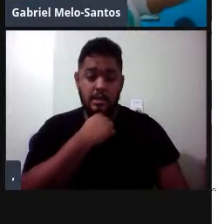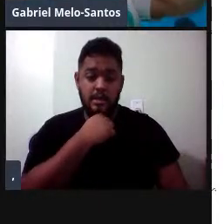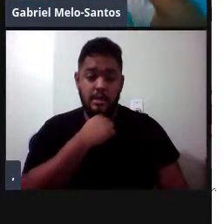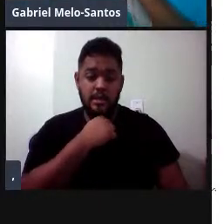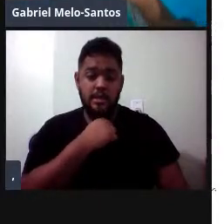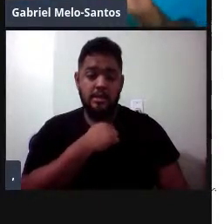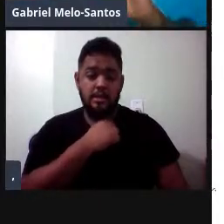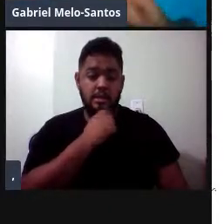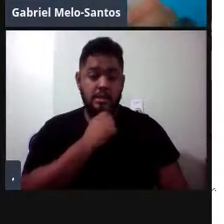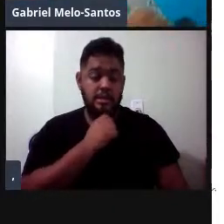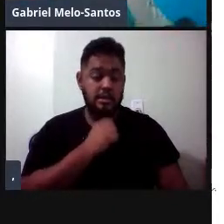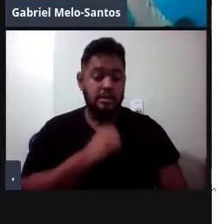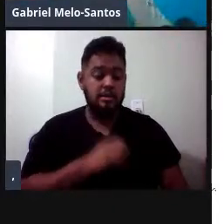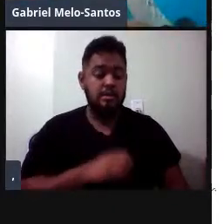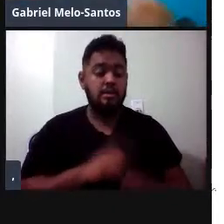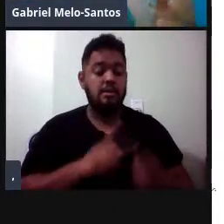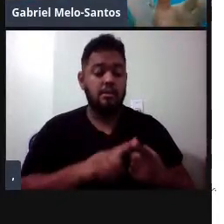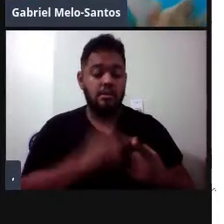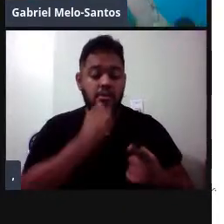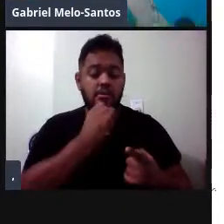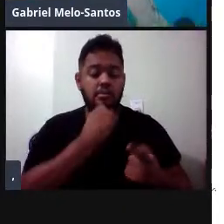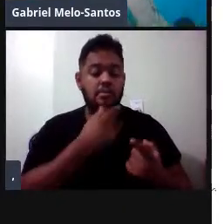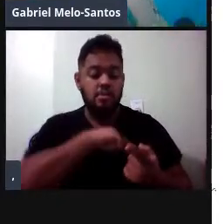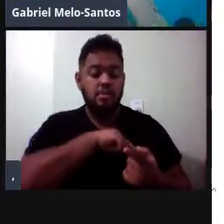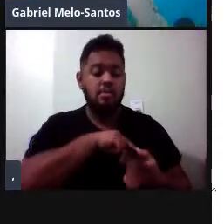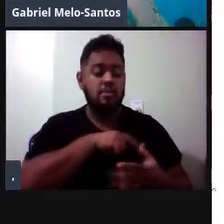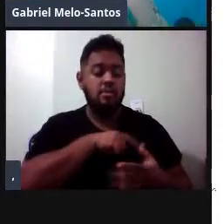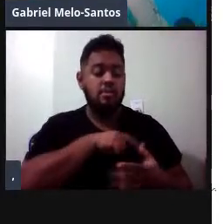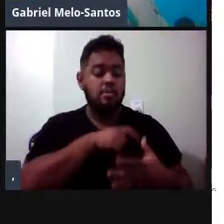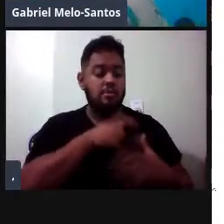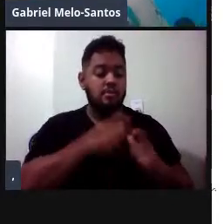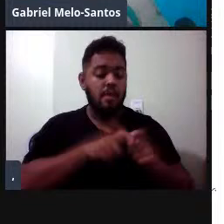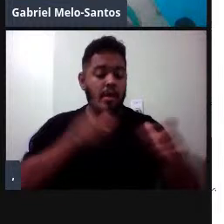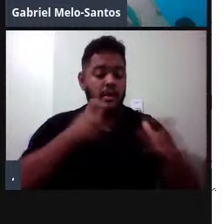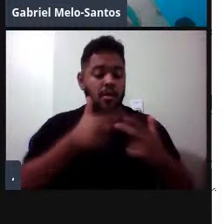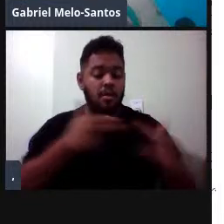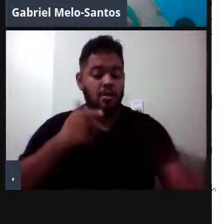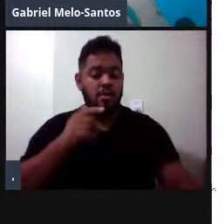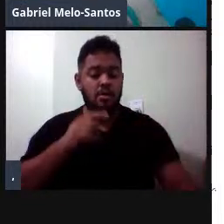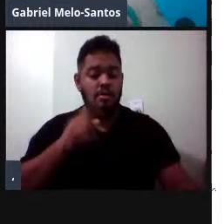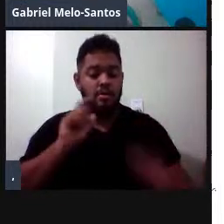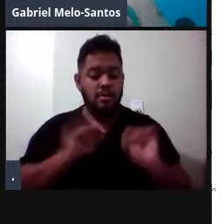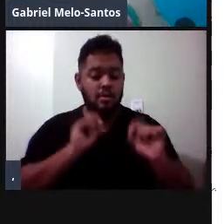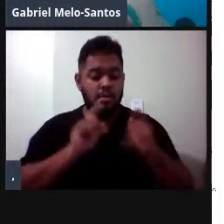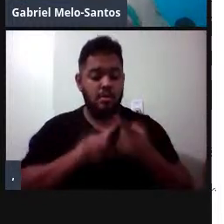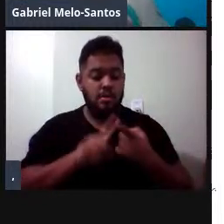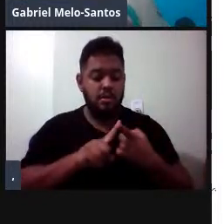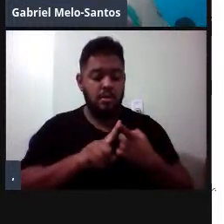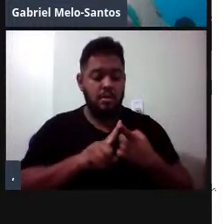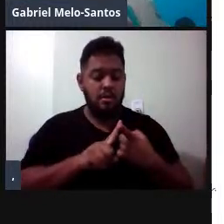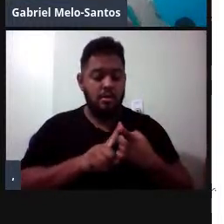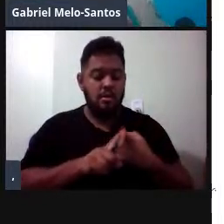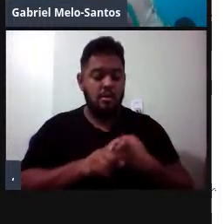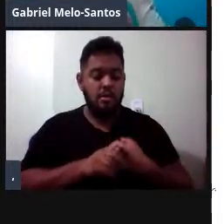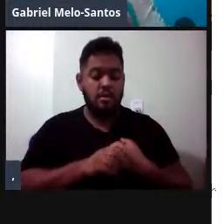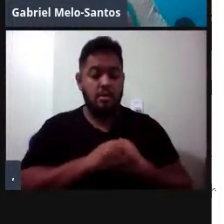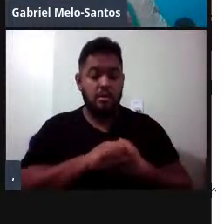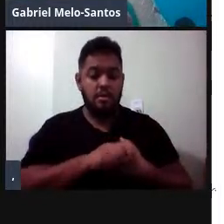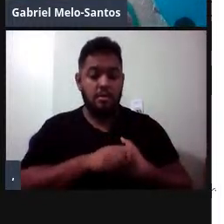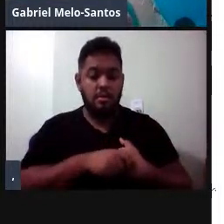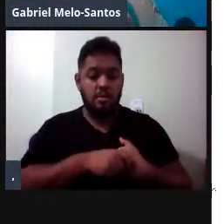ser bem sucedido com as tags, né? O nosso maior tempo de fixação foi seis minutos, o ideal era que ficassem algumas horas,